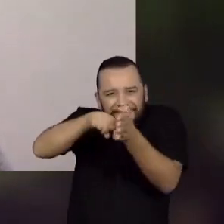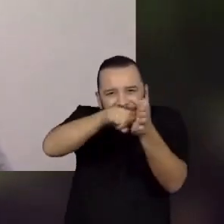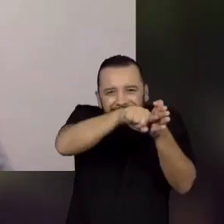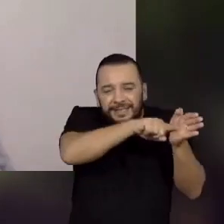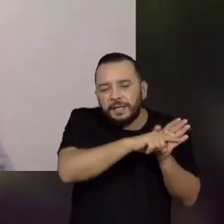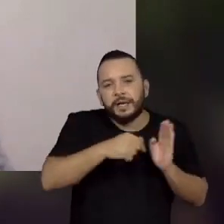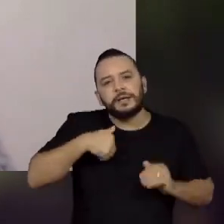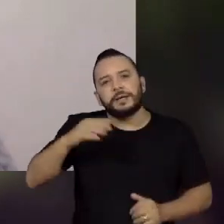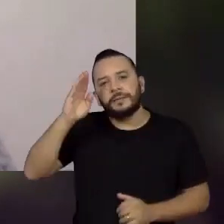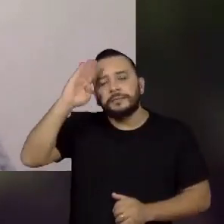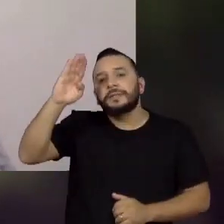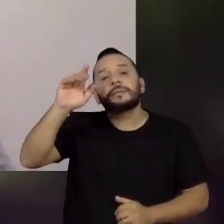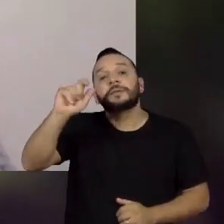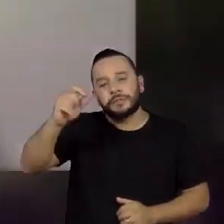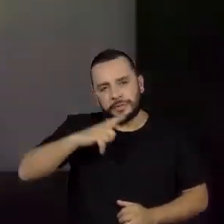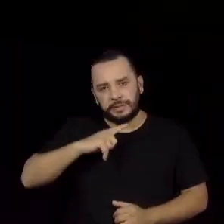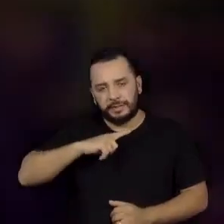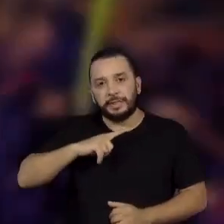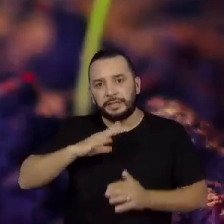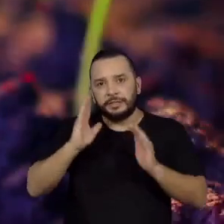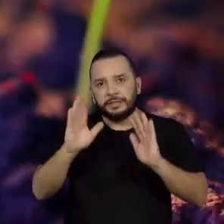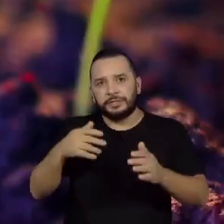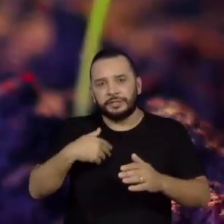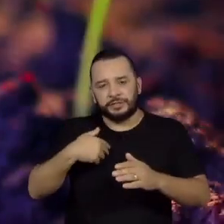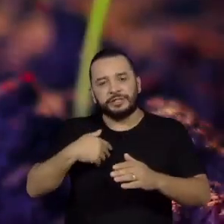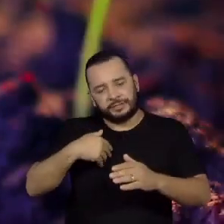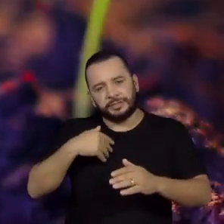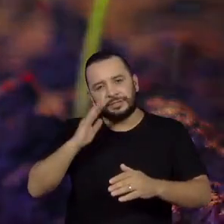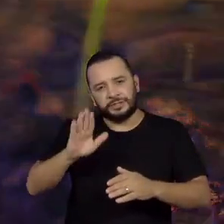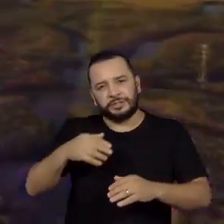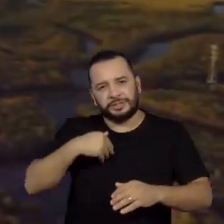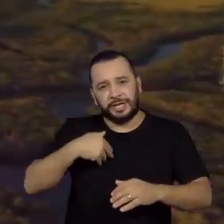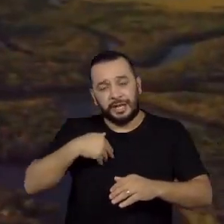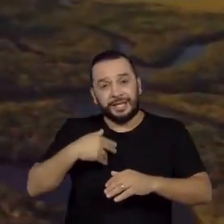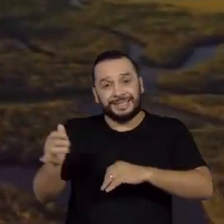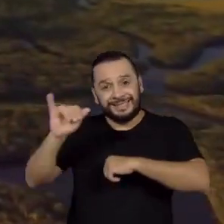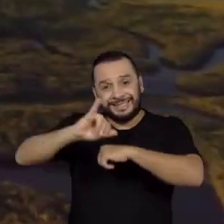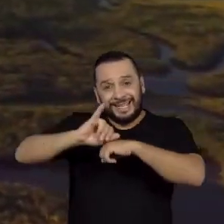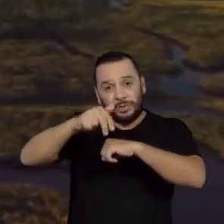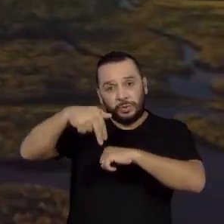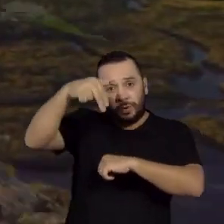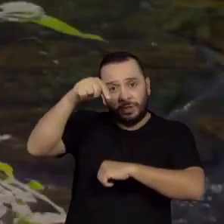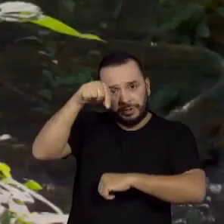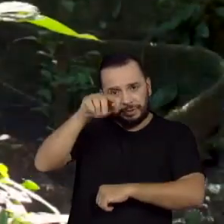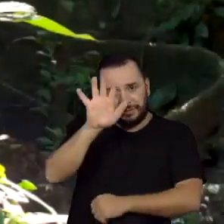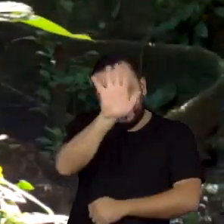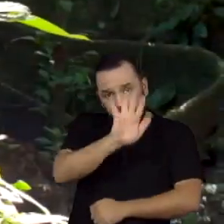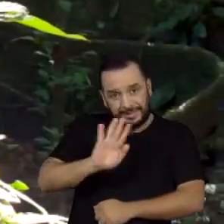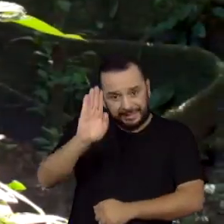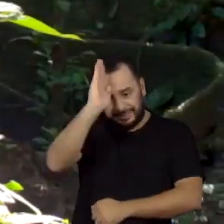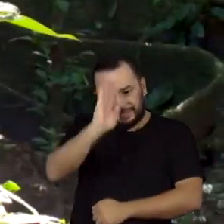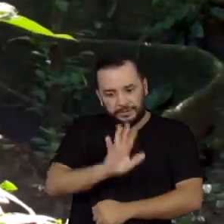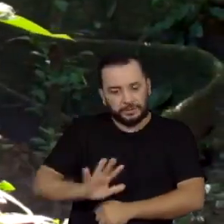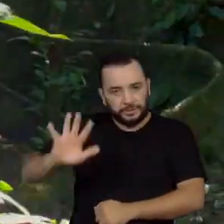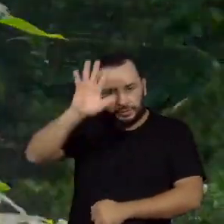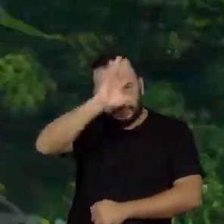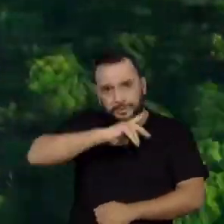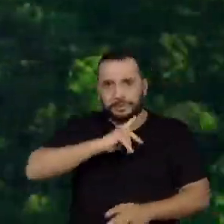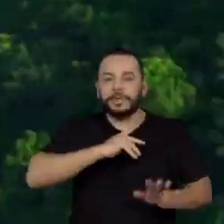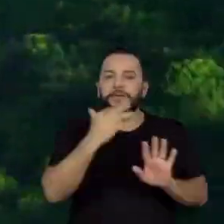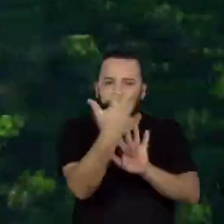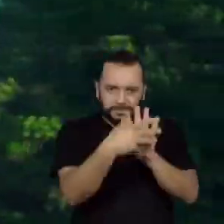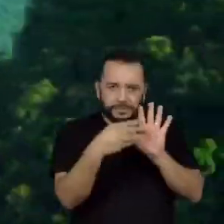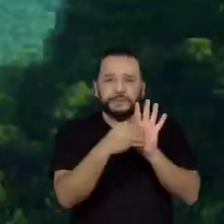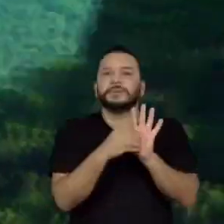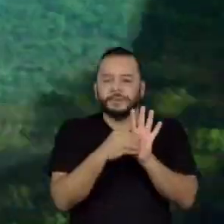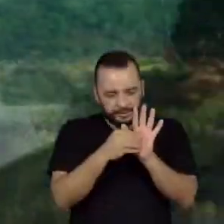região centro-norte do Brasil. Não é só a Floresta Amazônica em si que realmente tem uma defasagem